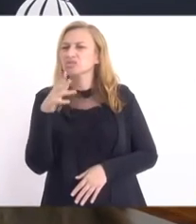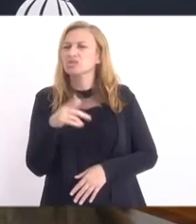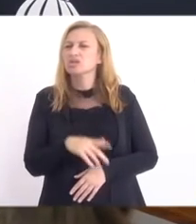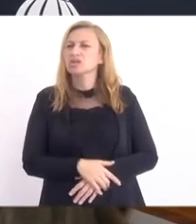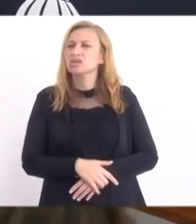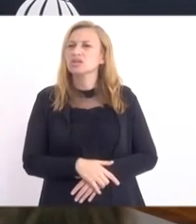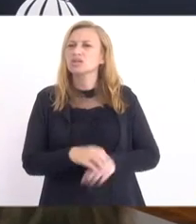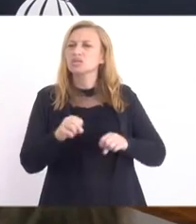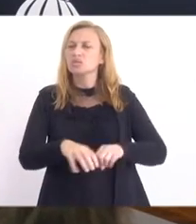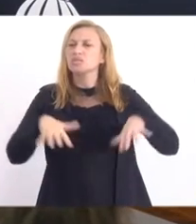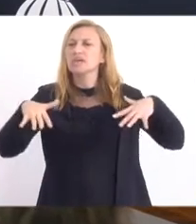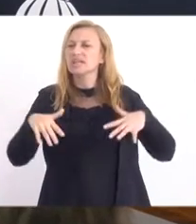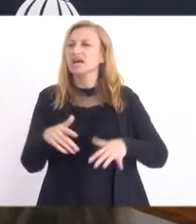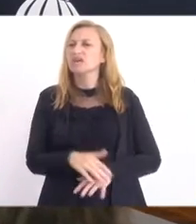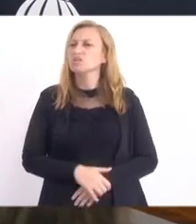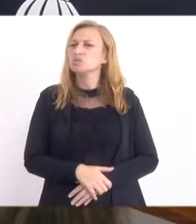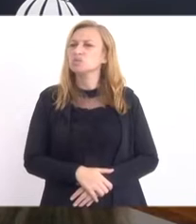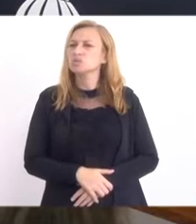No plenário.